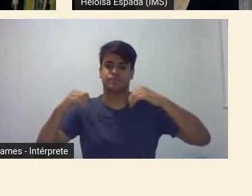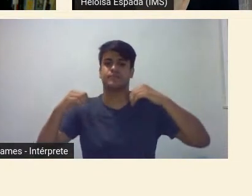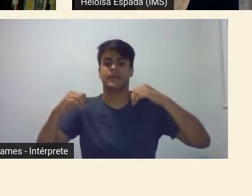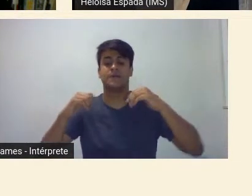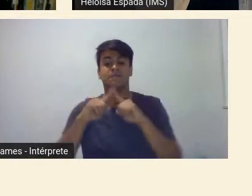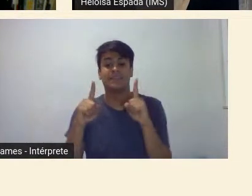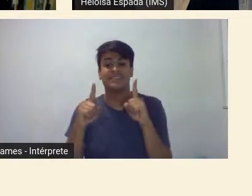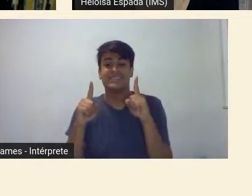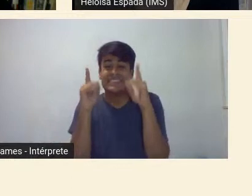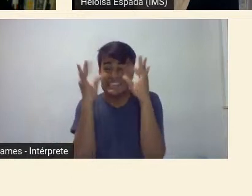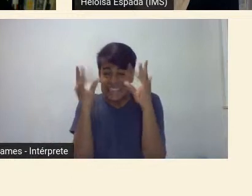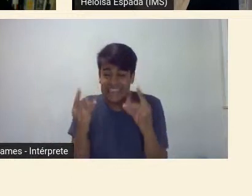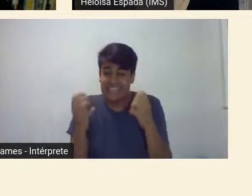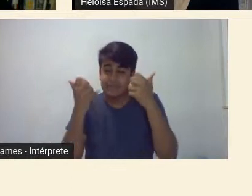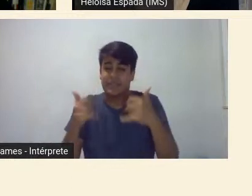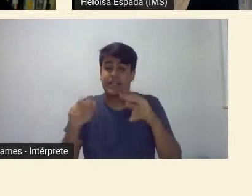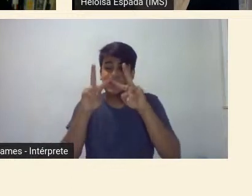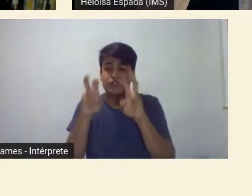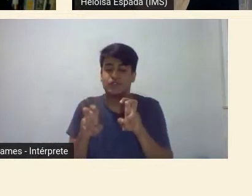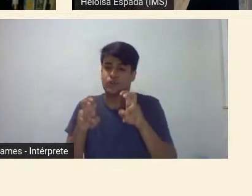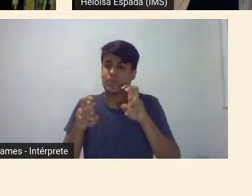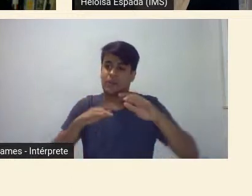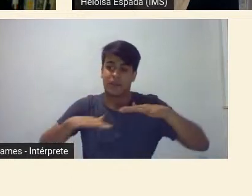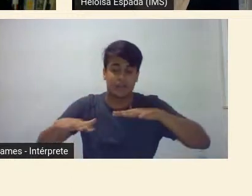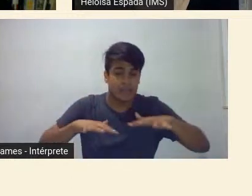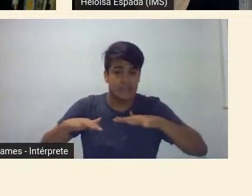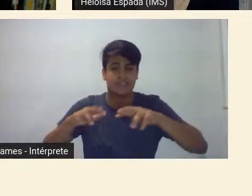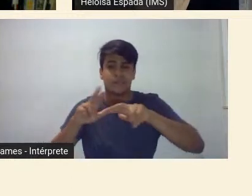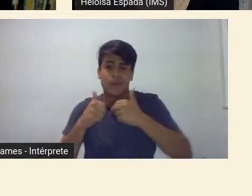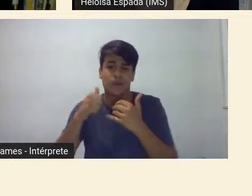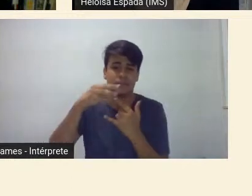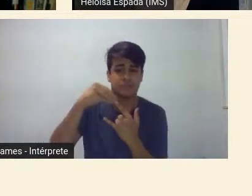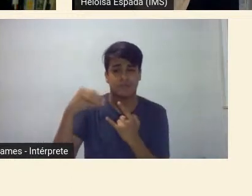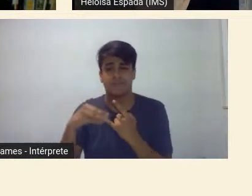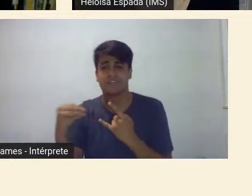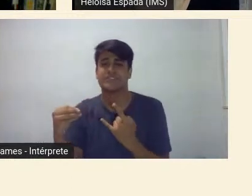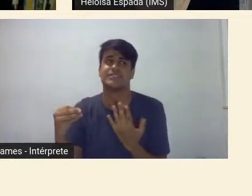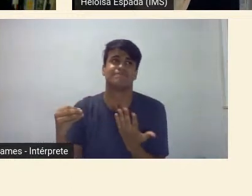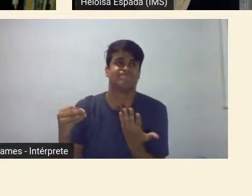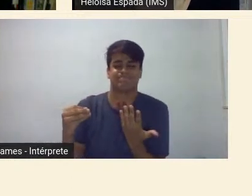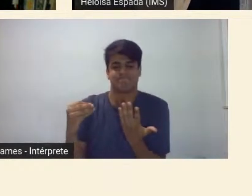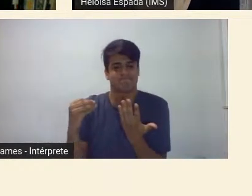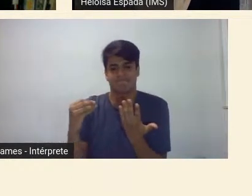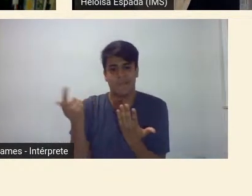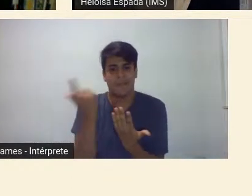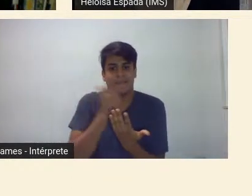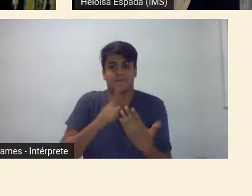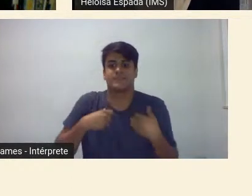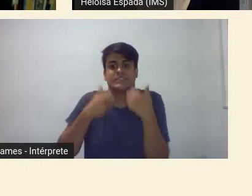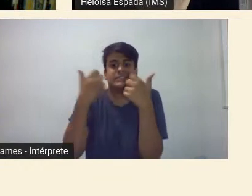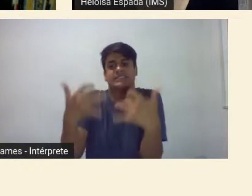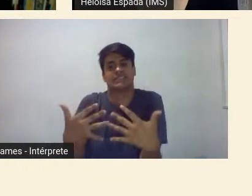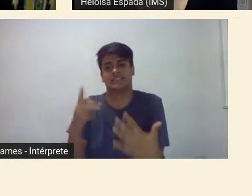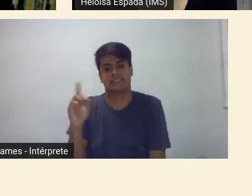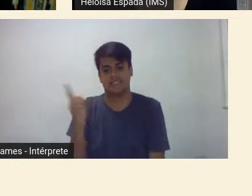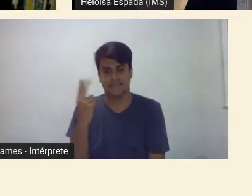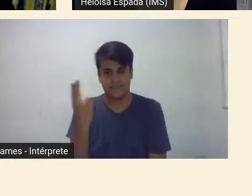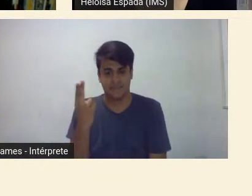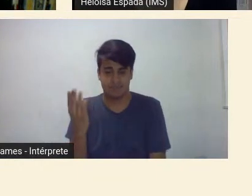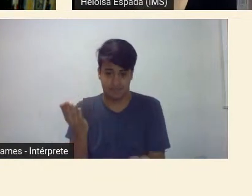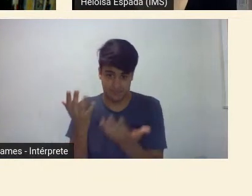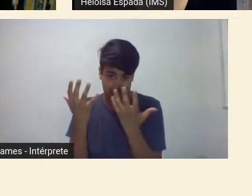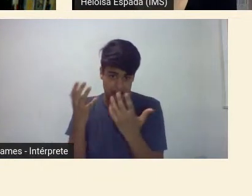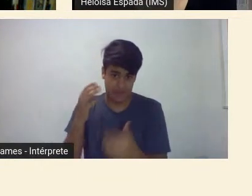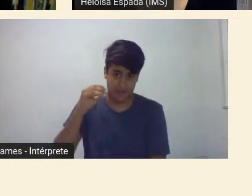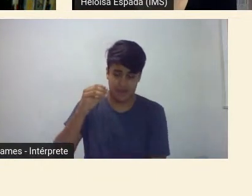relação da crise com as polêmicas ao redor da questão da antropofagia eu não teria agora nada além disso que eu estou dizendo não sei se a professora Aracir